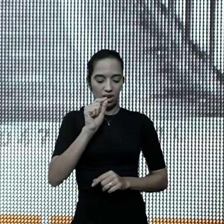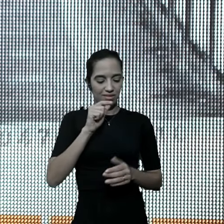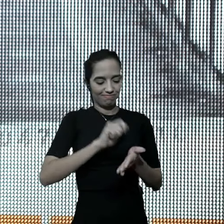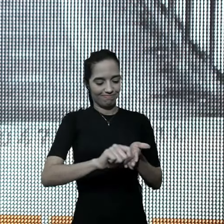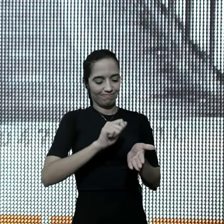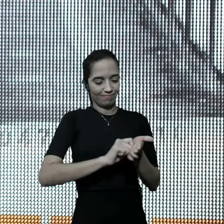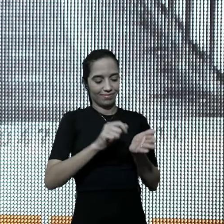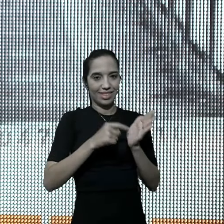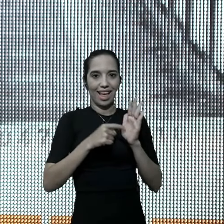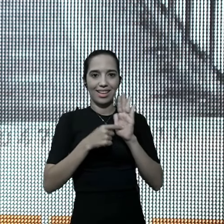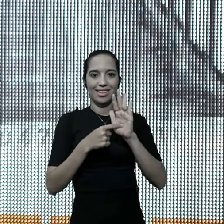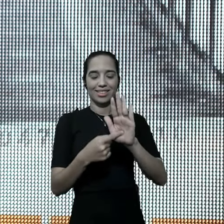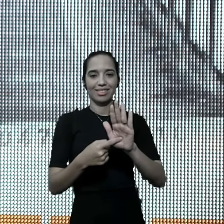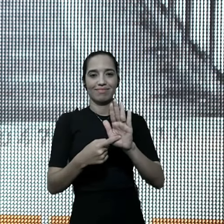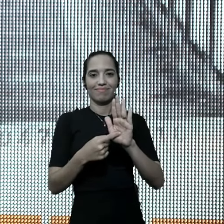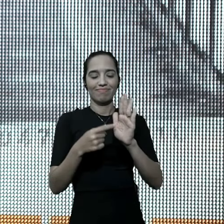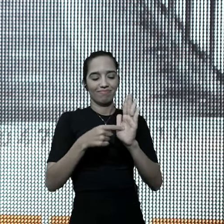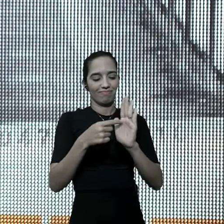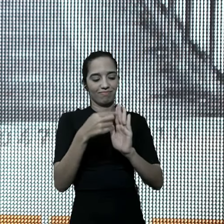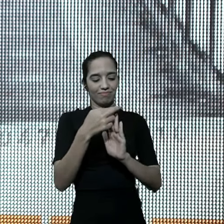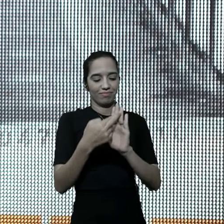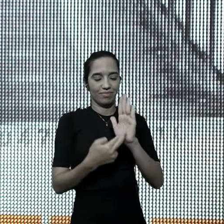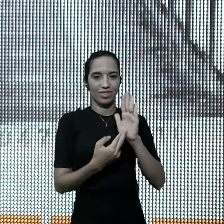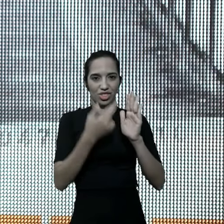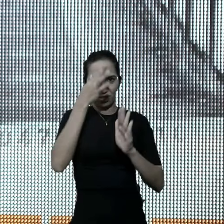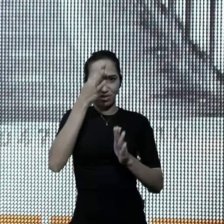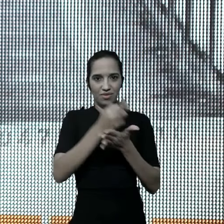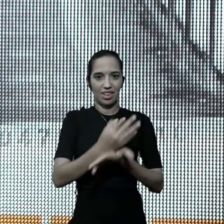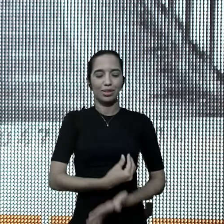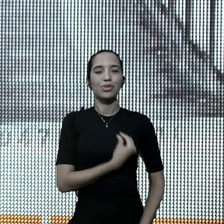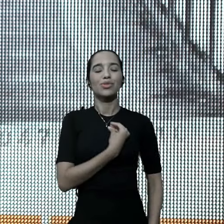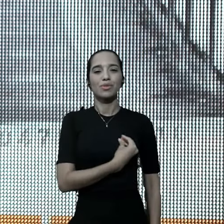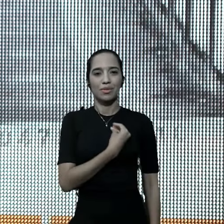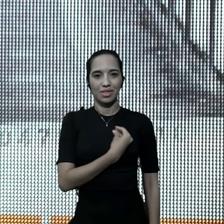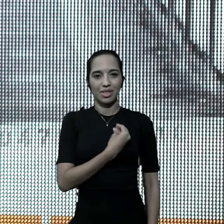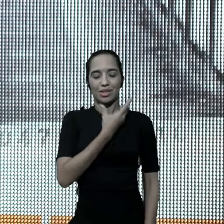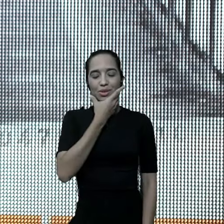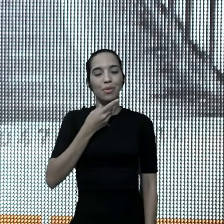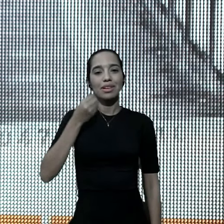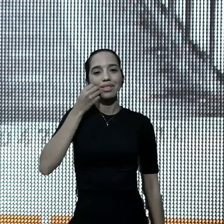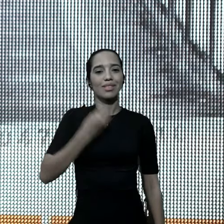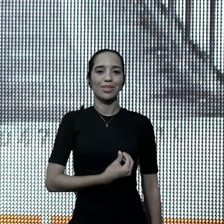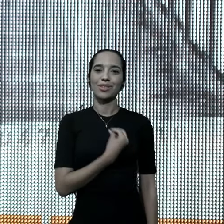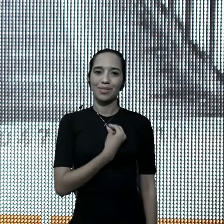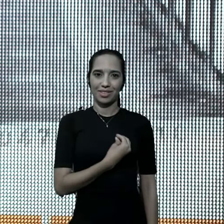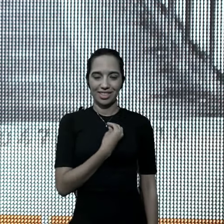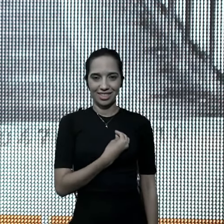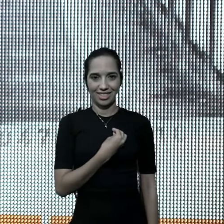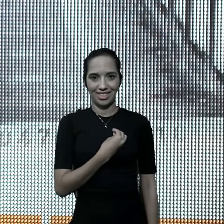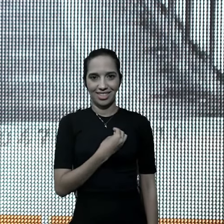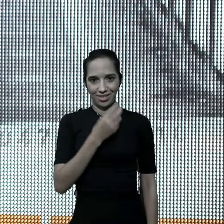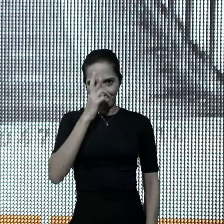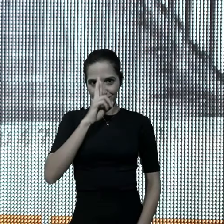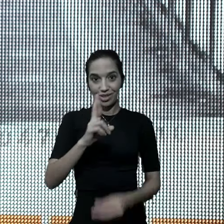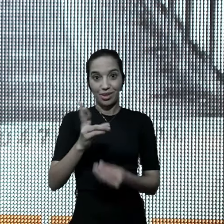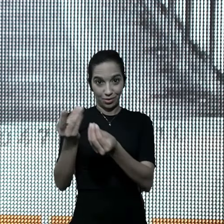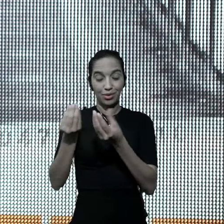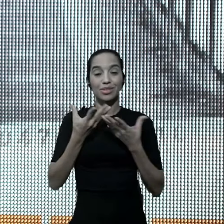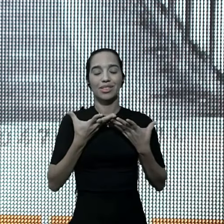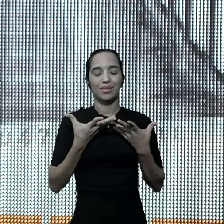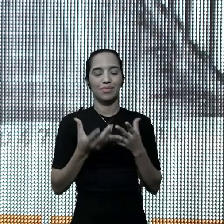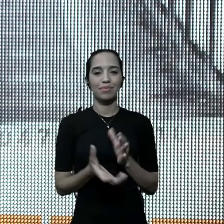esse manual, de fé, de esperança, de vida plena, de bem viver, que o Senhor, nos deixou,